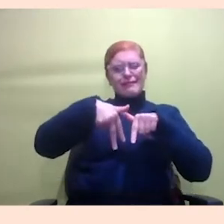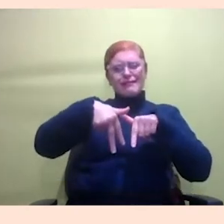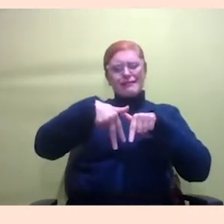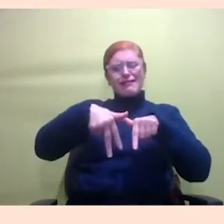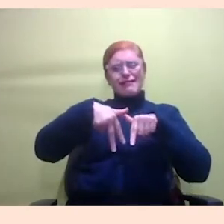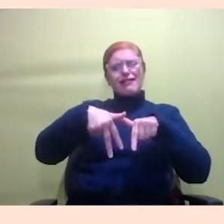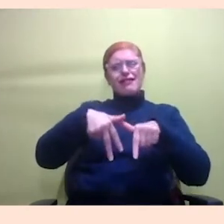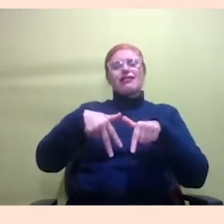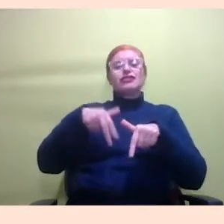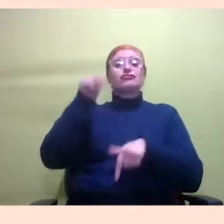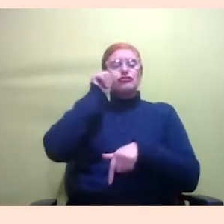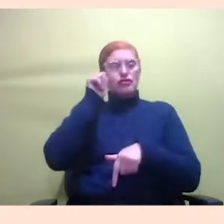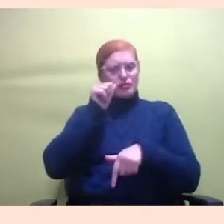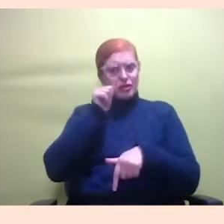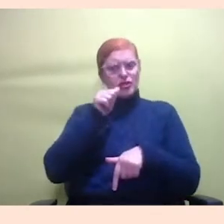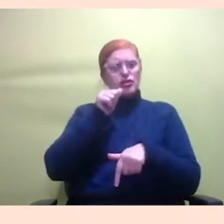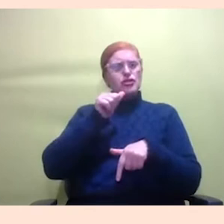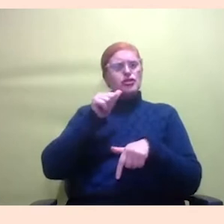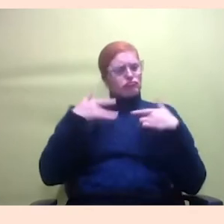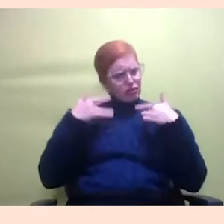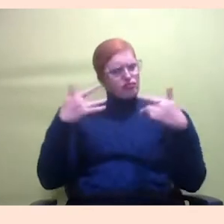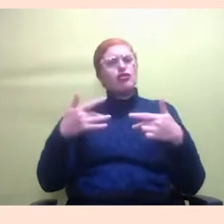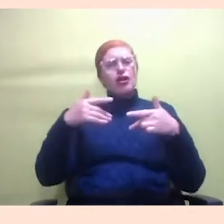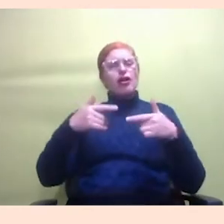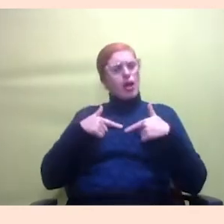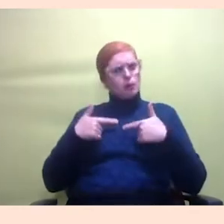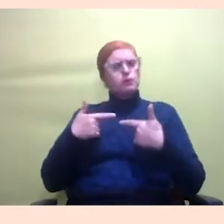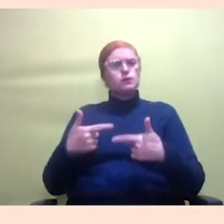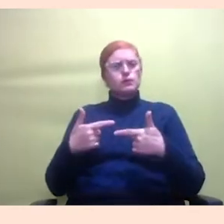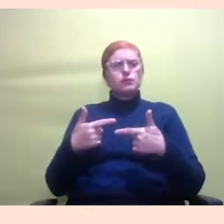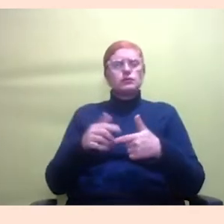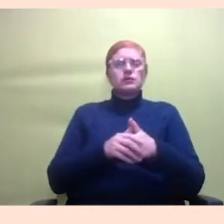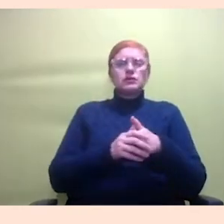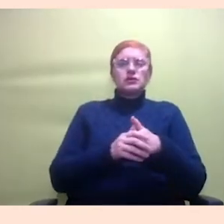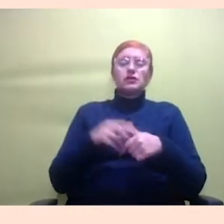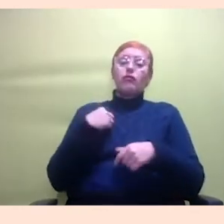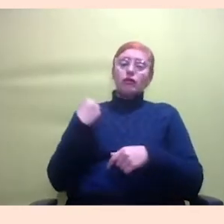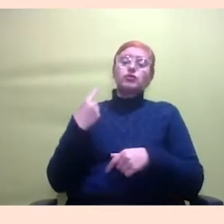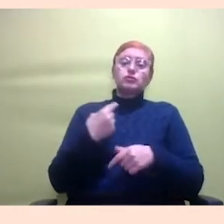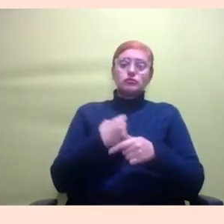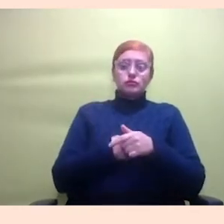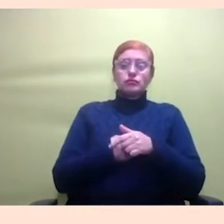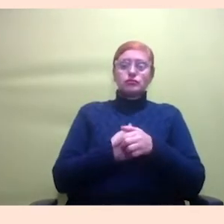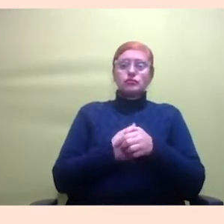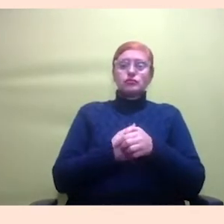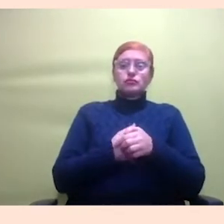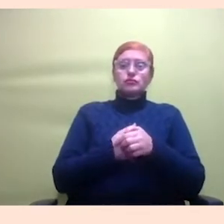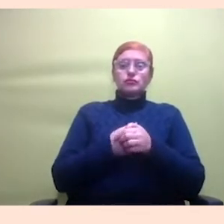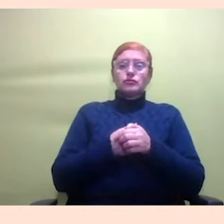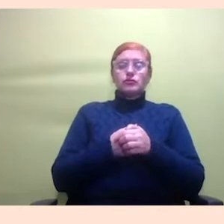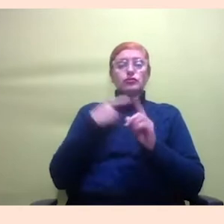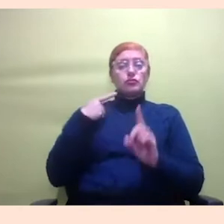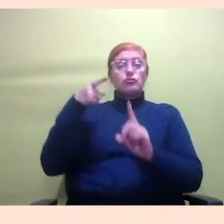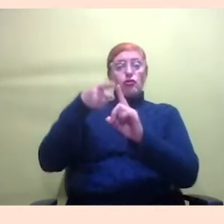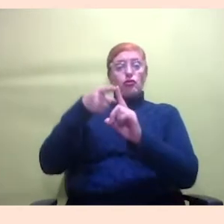mesmo, assumir e levar pra frente essa luta. Então, essa é a nossa ação prioritária. gente também usa a